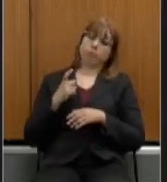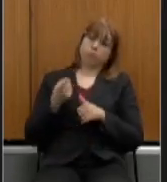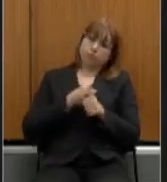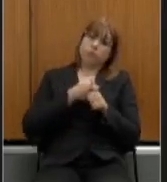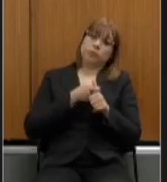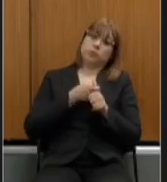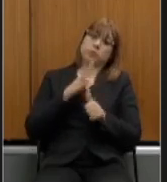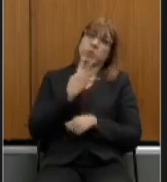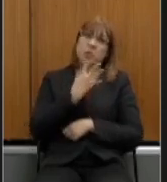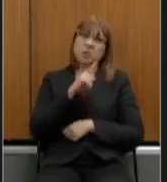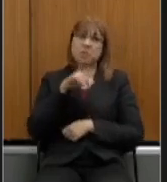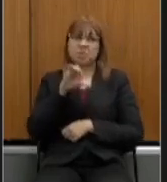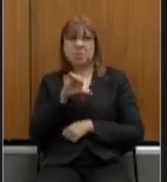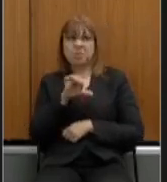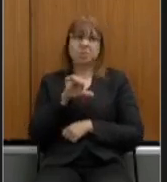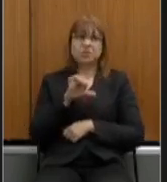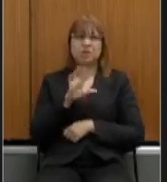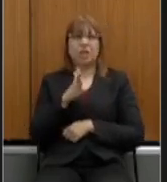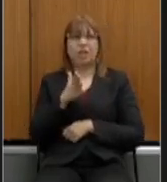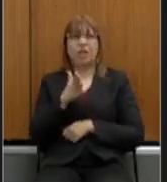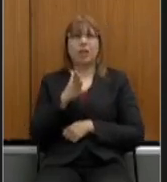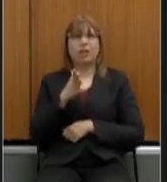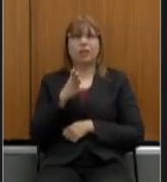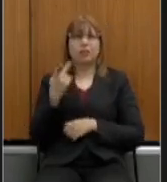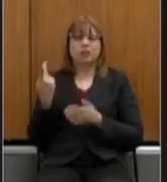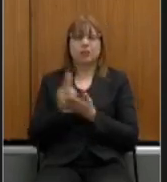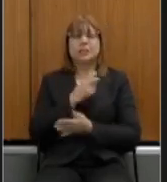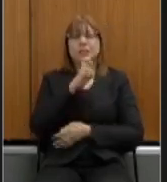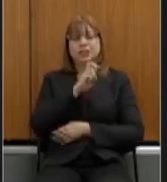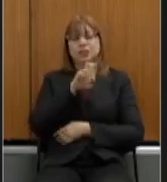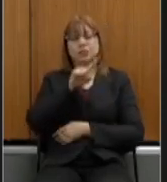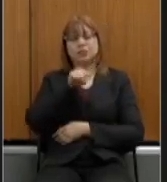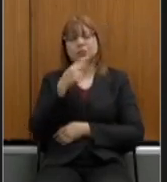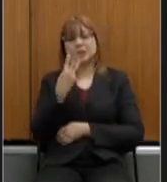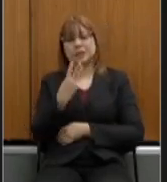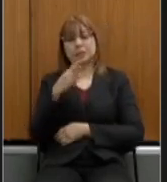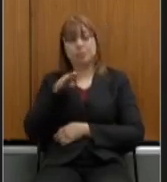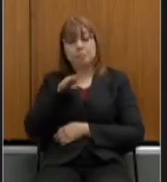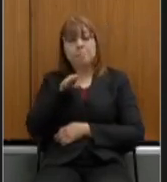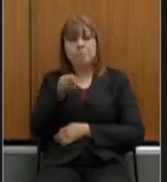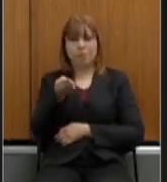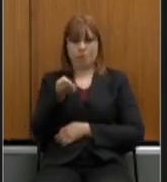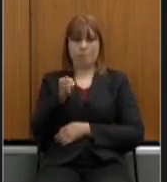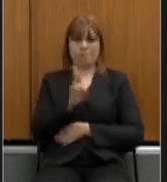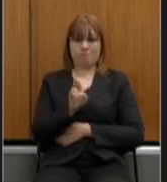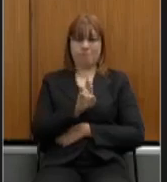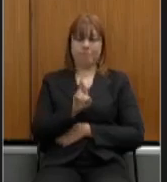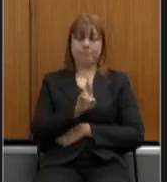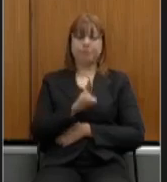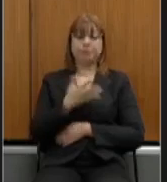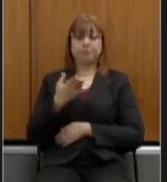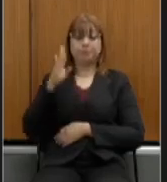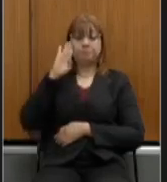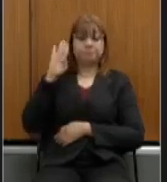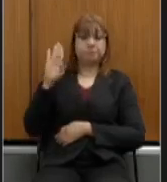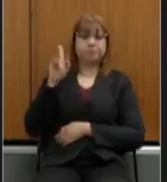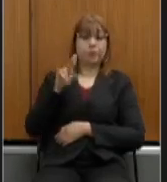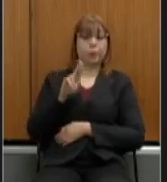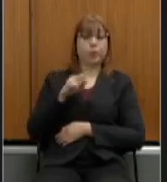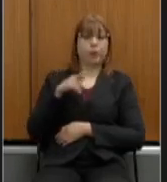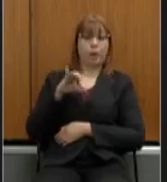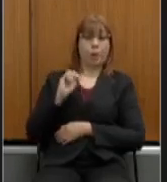4,9 acabou fechando em 5,3 bilhões de reais o nosso credor principal é a União